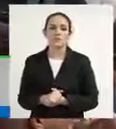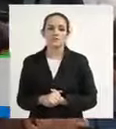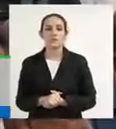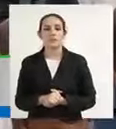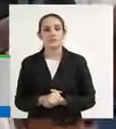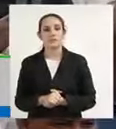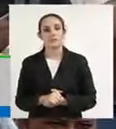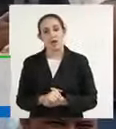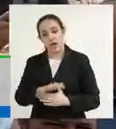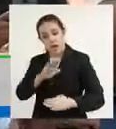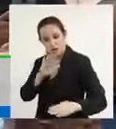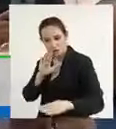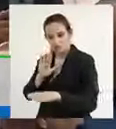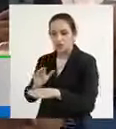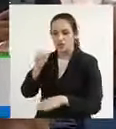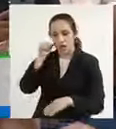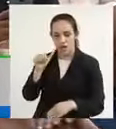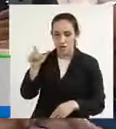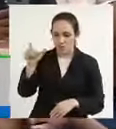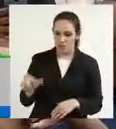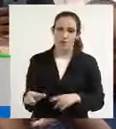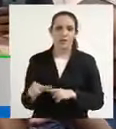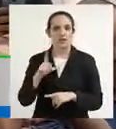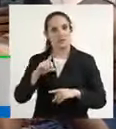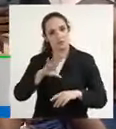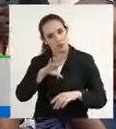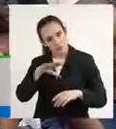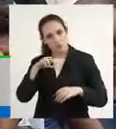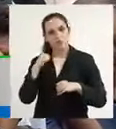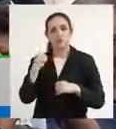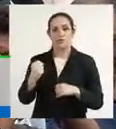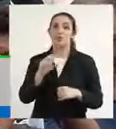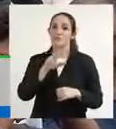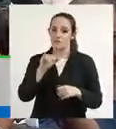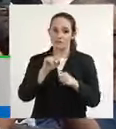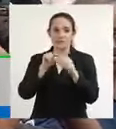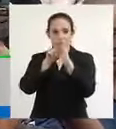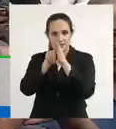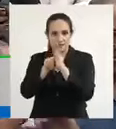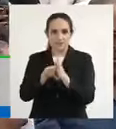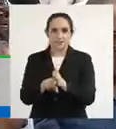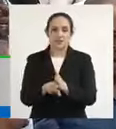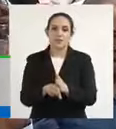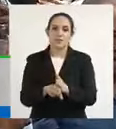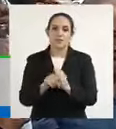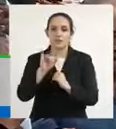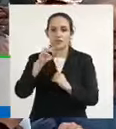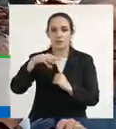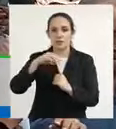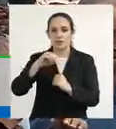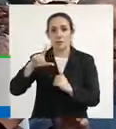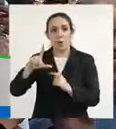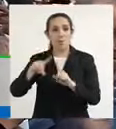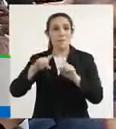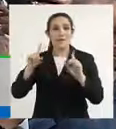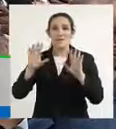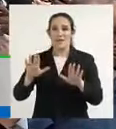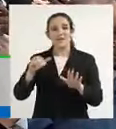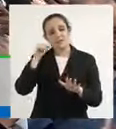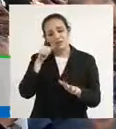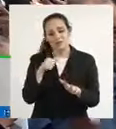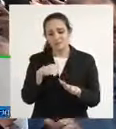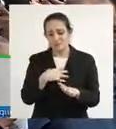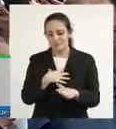mulher que tem a coragem de fazer a denúncia obrigatoriamente ela vai fazer o exame de corpo de delito e ali ela sofria uma outra agressão